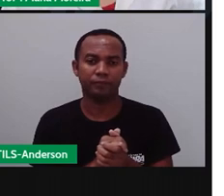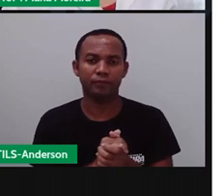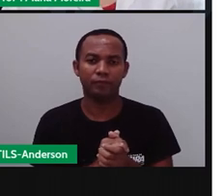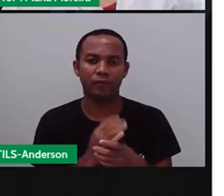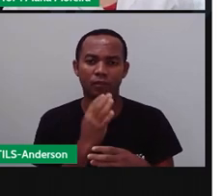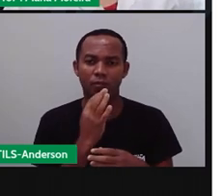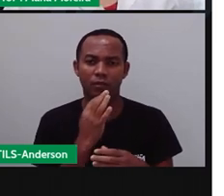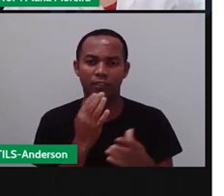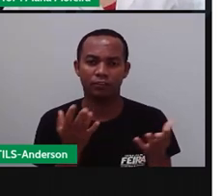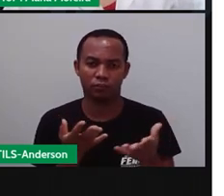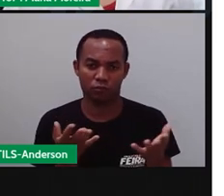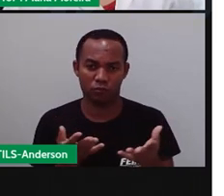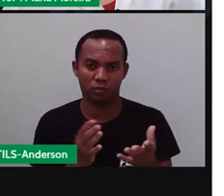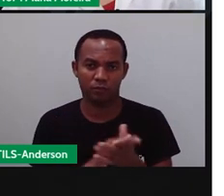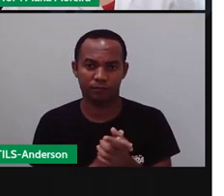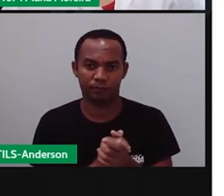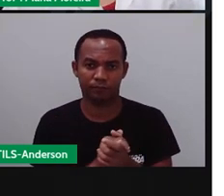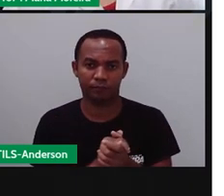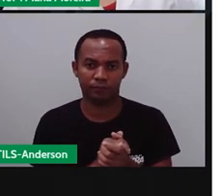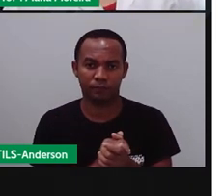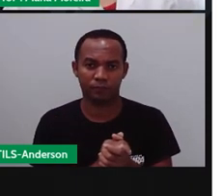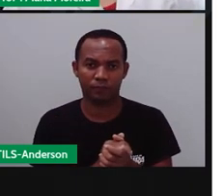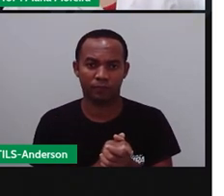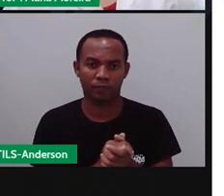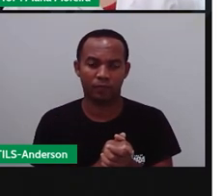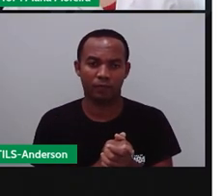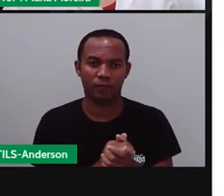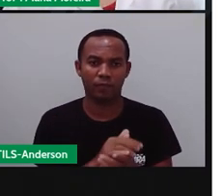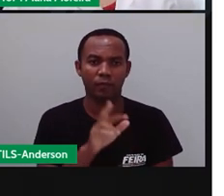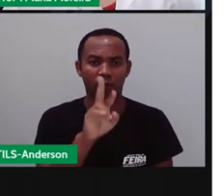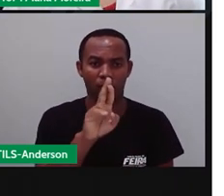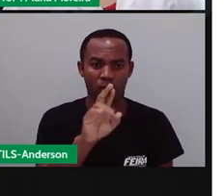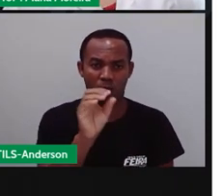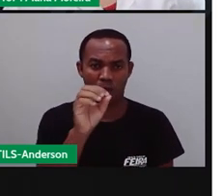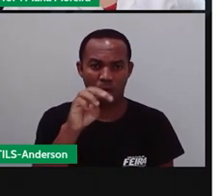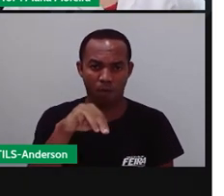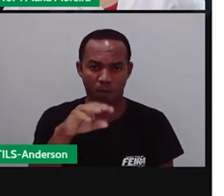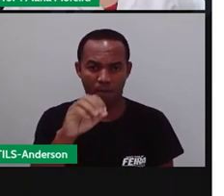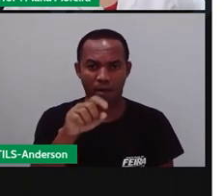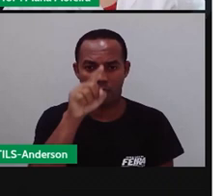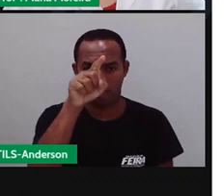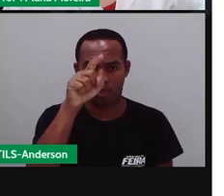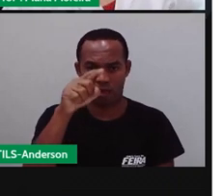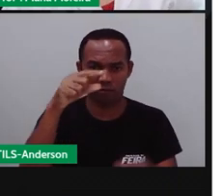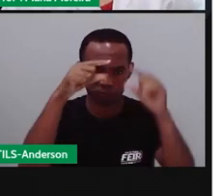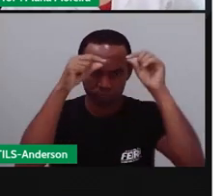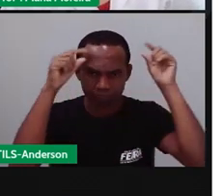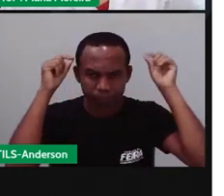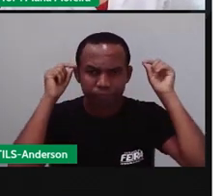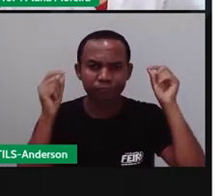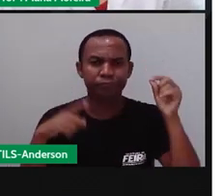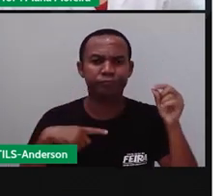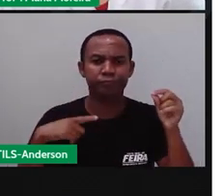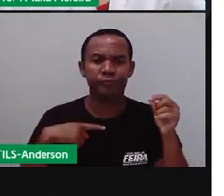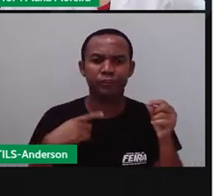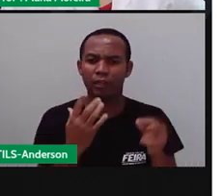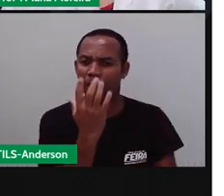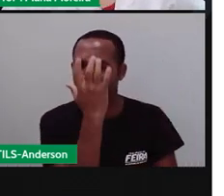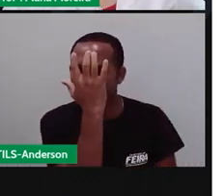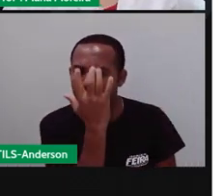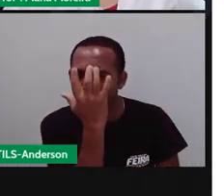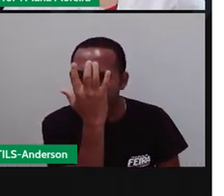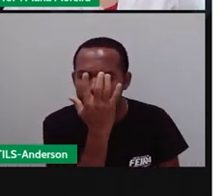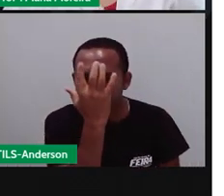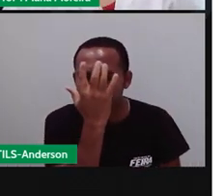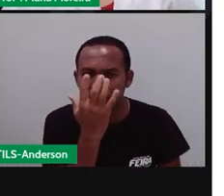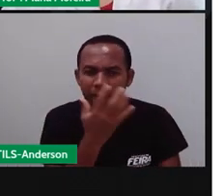a gente conhece hoje, na verdade. Em Roma também, começou a ser utilizado máscaras brancas. Chapéus com pontas e capa